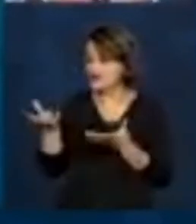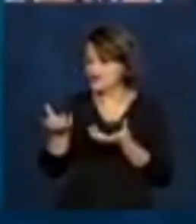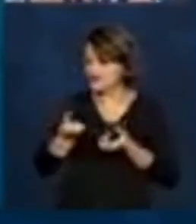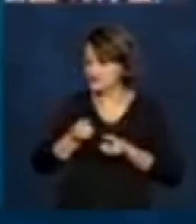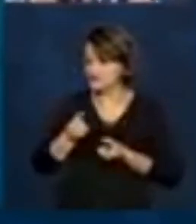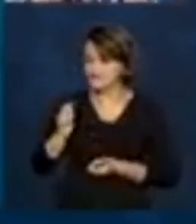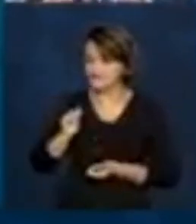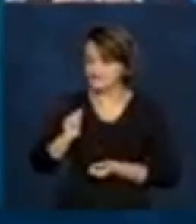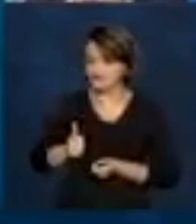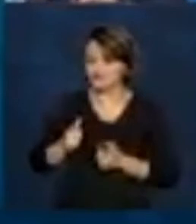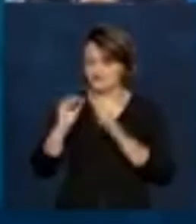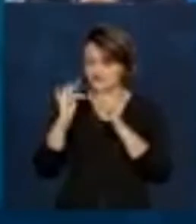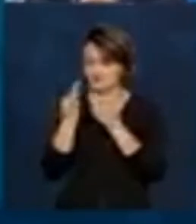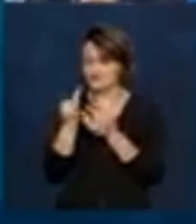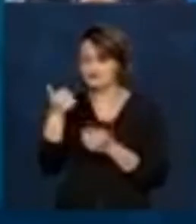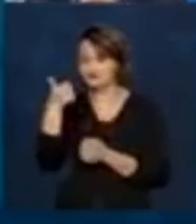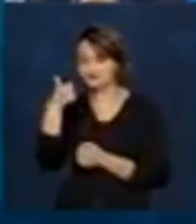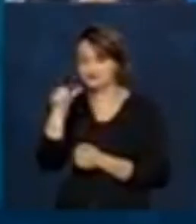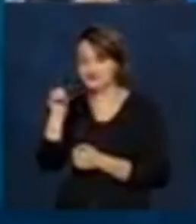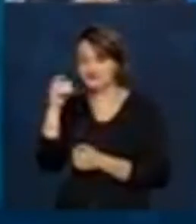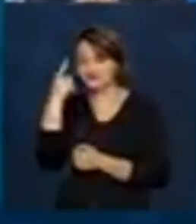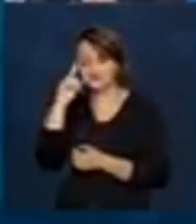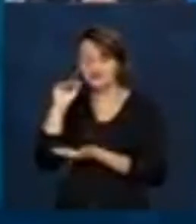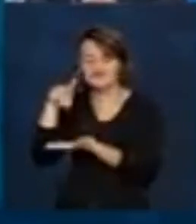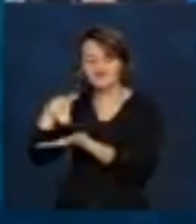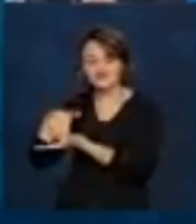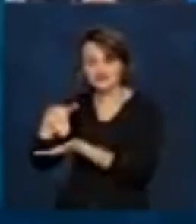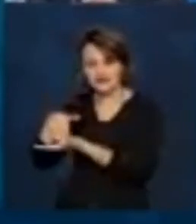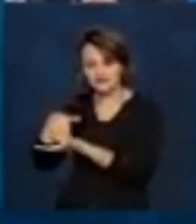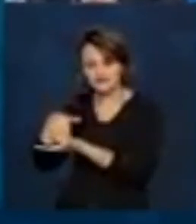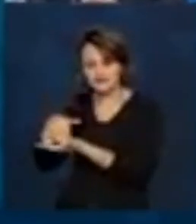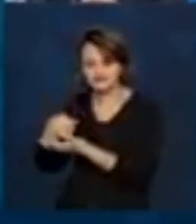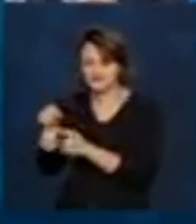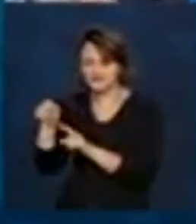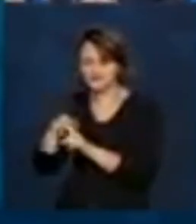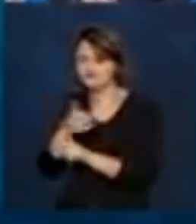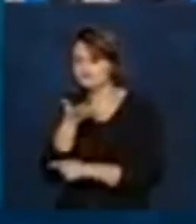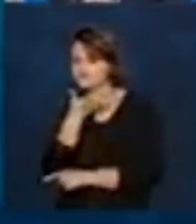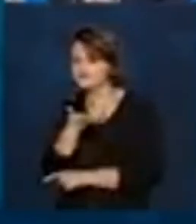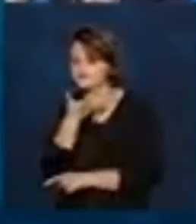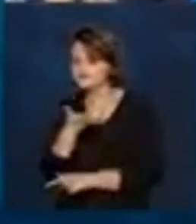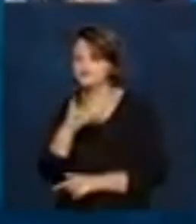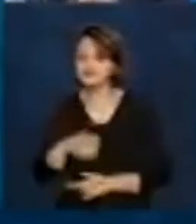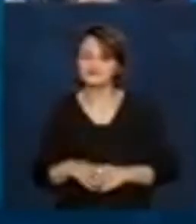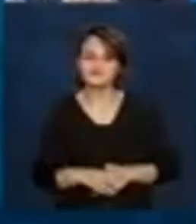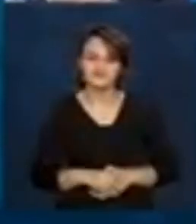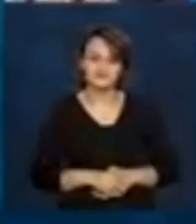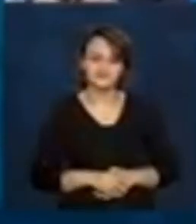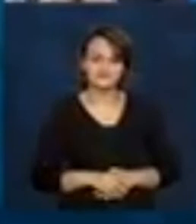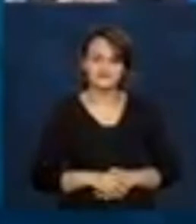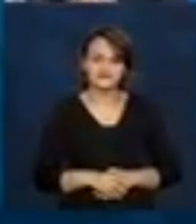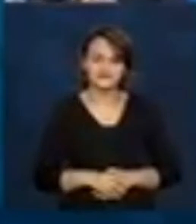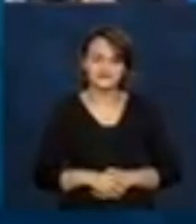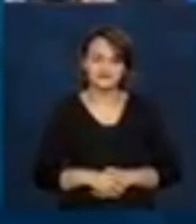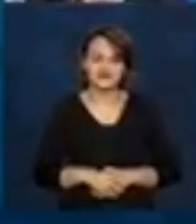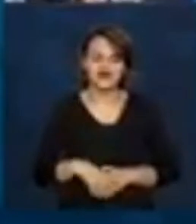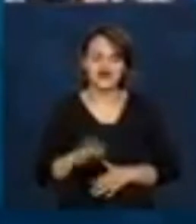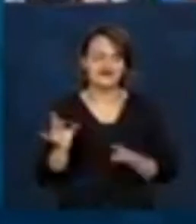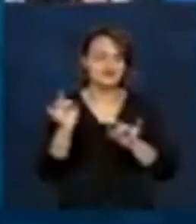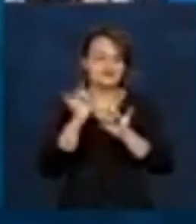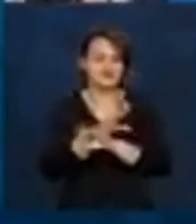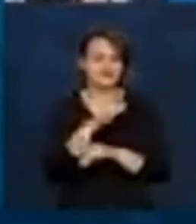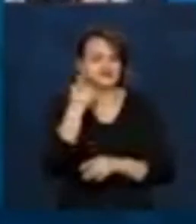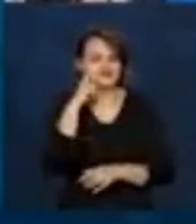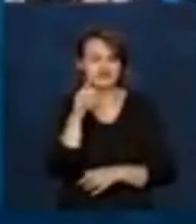nos dez últimos dias úteis de dezembro. Paulo, aqui nós, na verdade, termina no dia